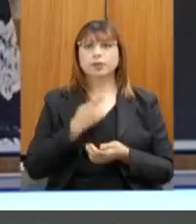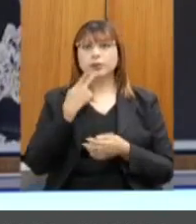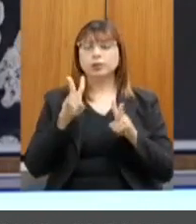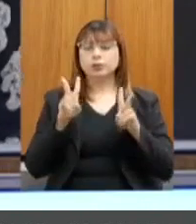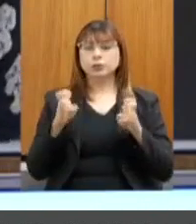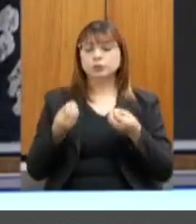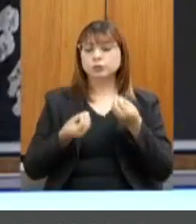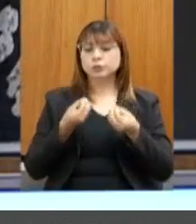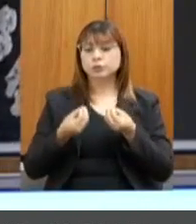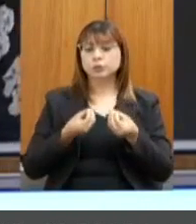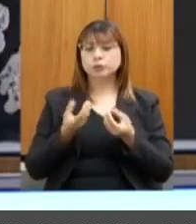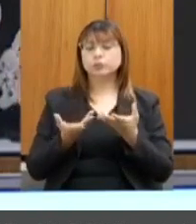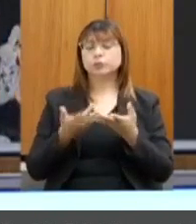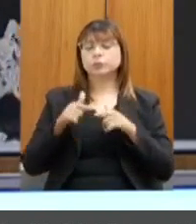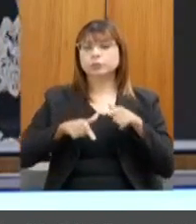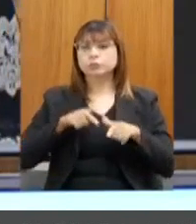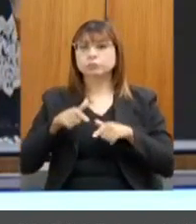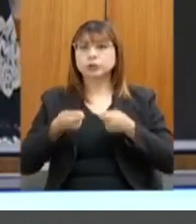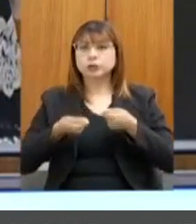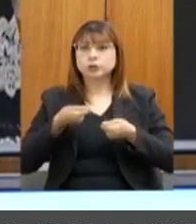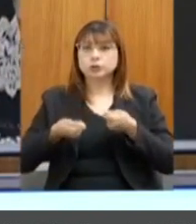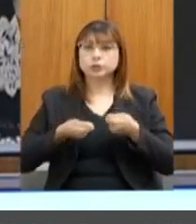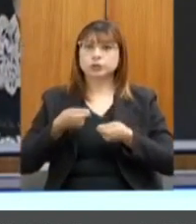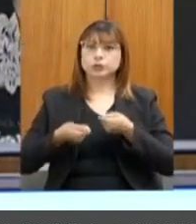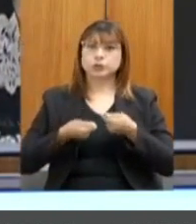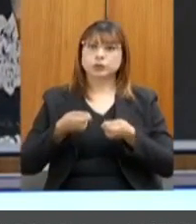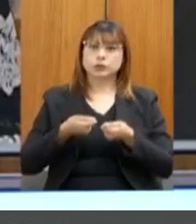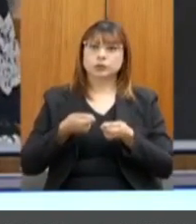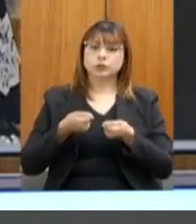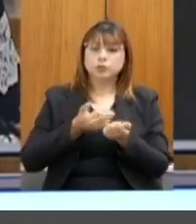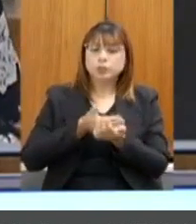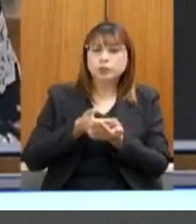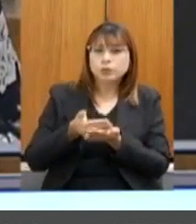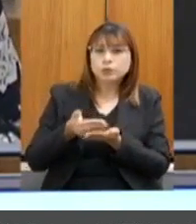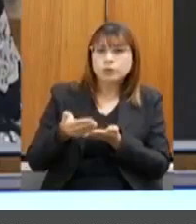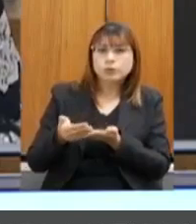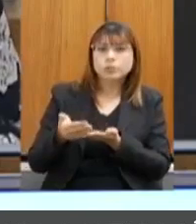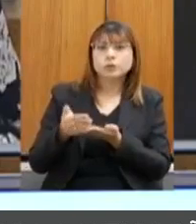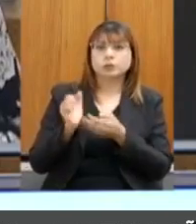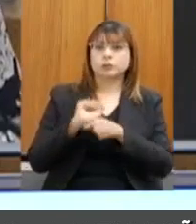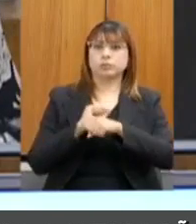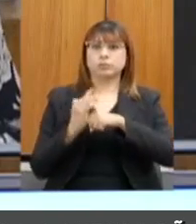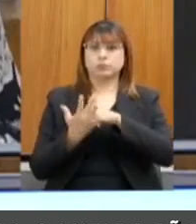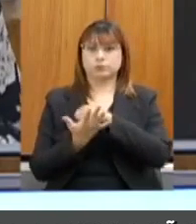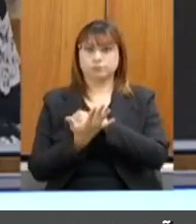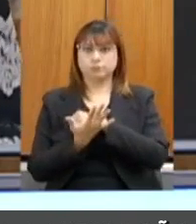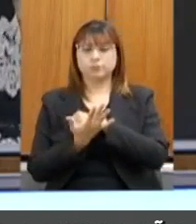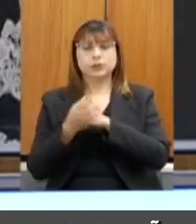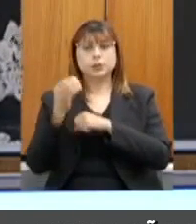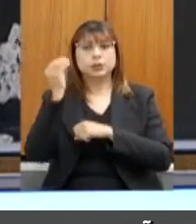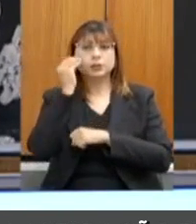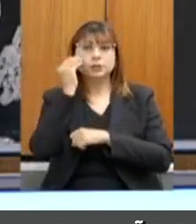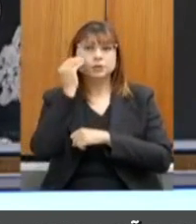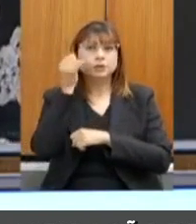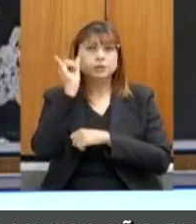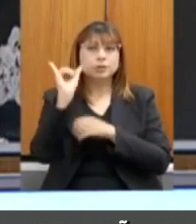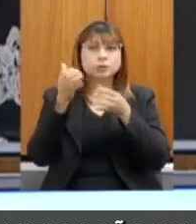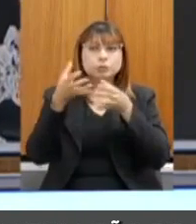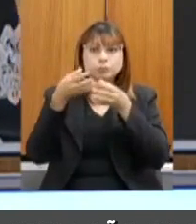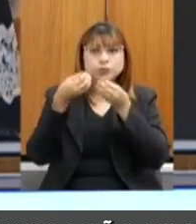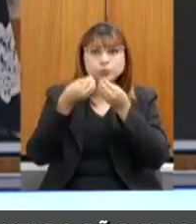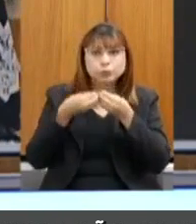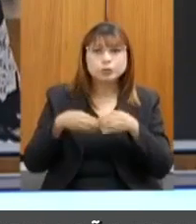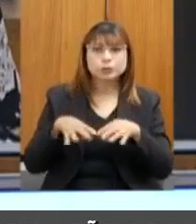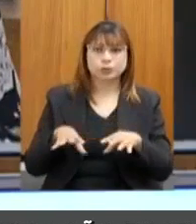administrativas que nós adotamos logo do início da pandemia, para minimizar os impactos a toda a